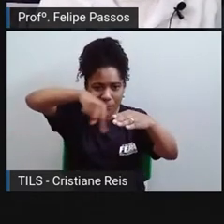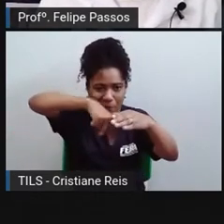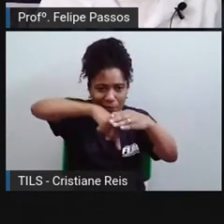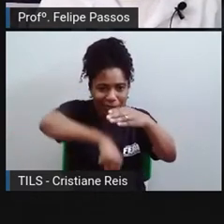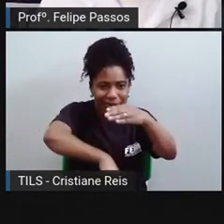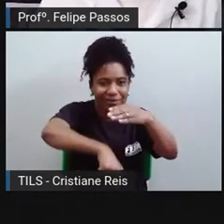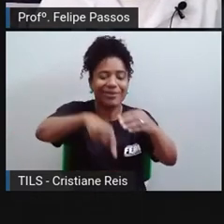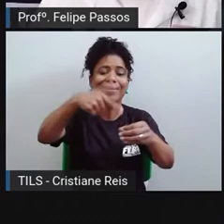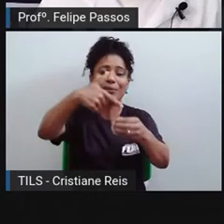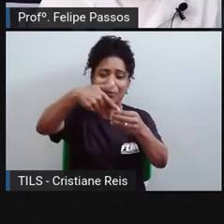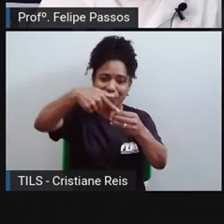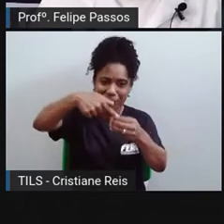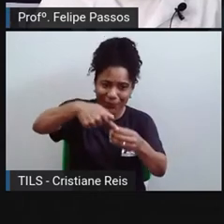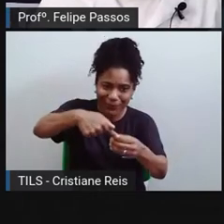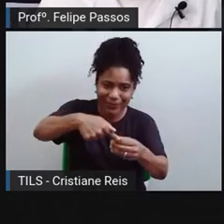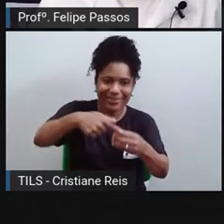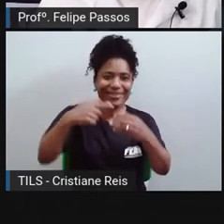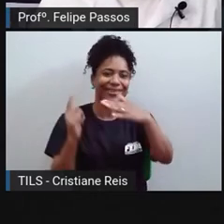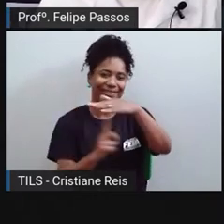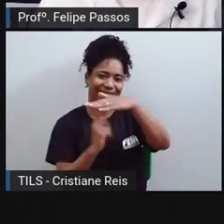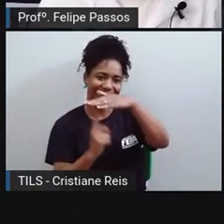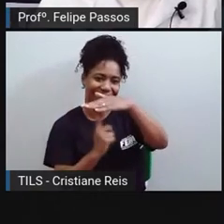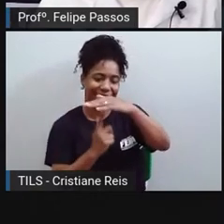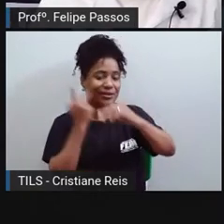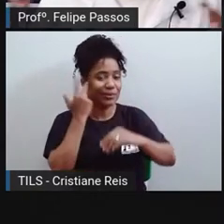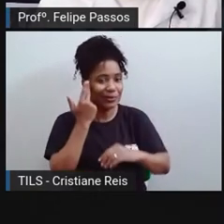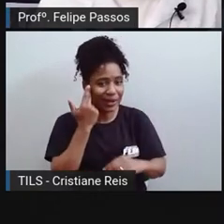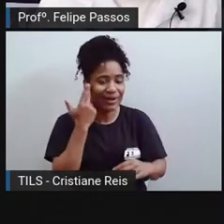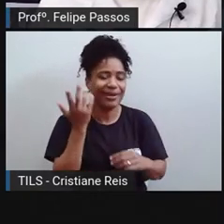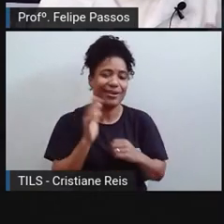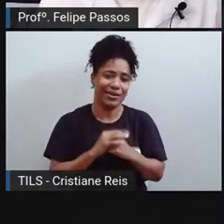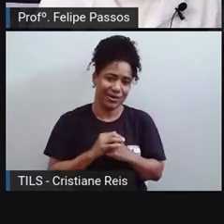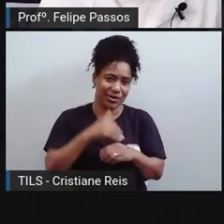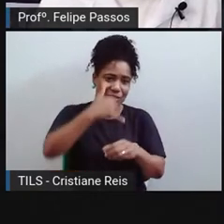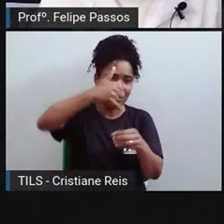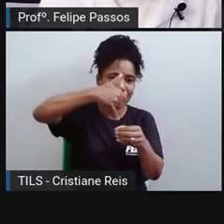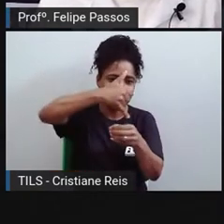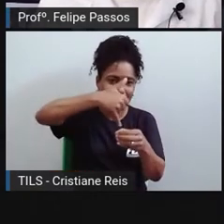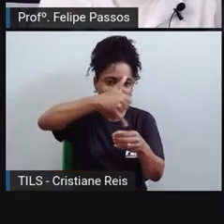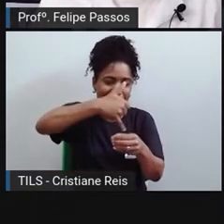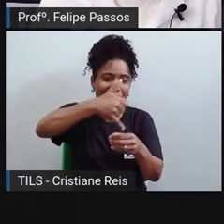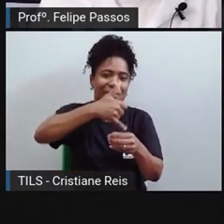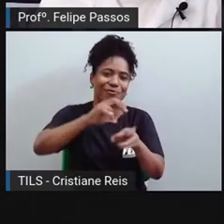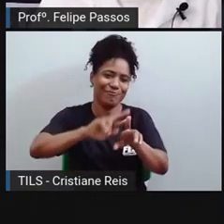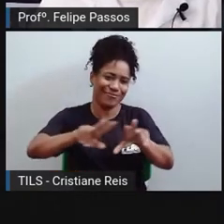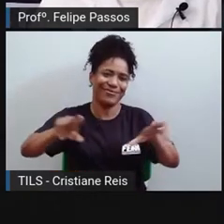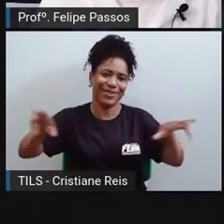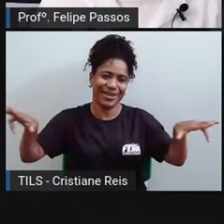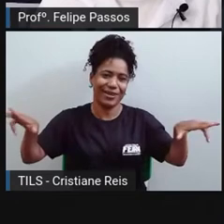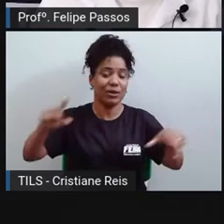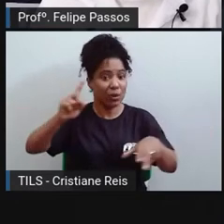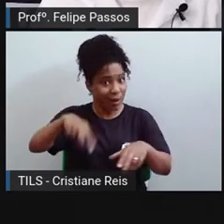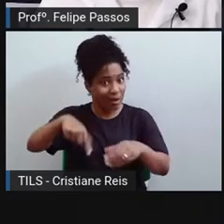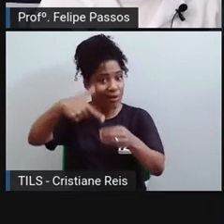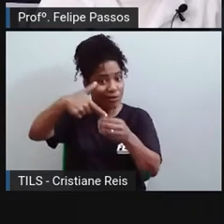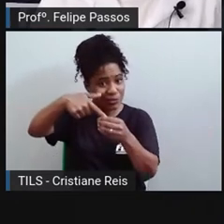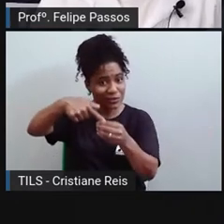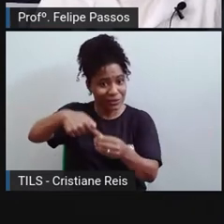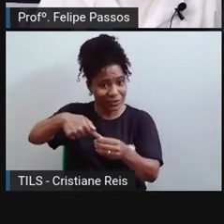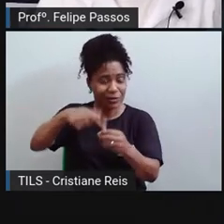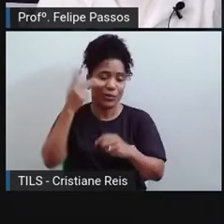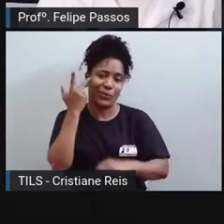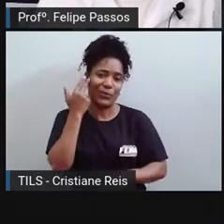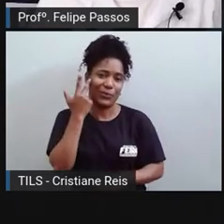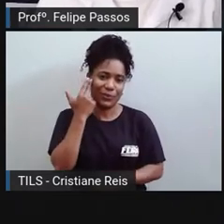o próprio óleo, enfim, e esses são os chamados combustíveis fósseis. Para você ter a energia